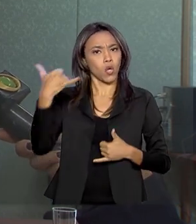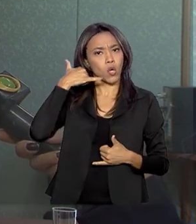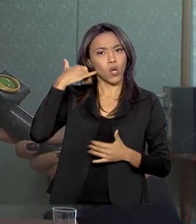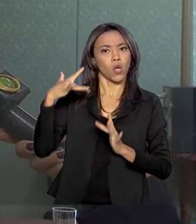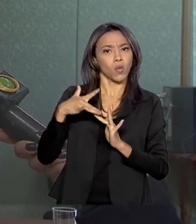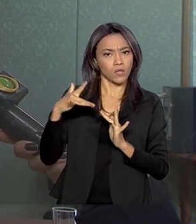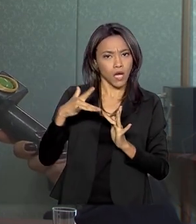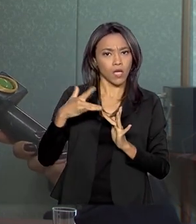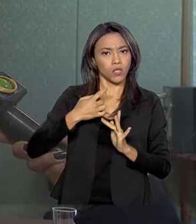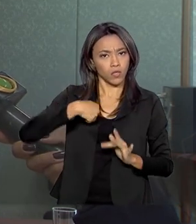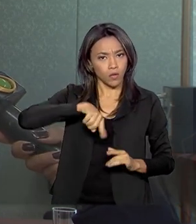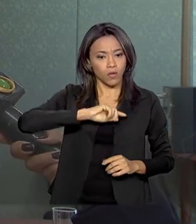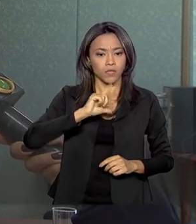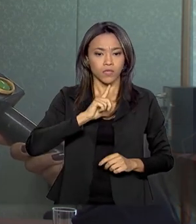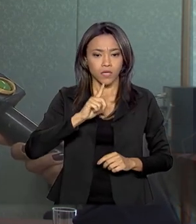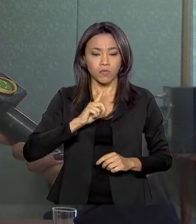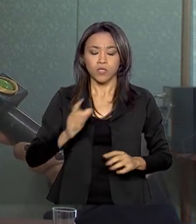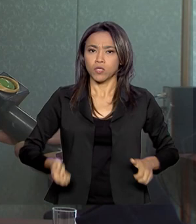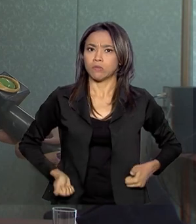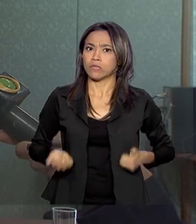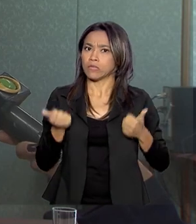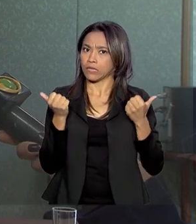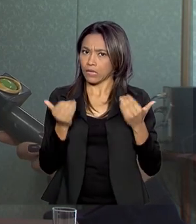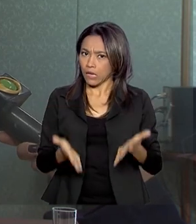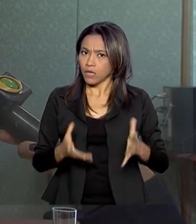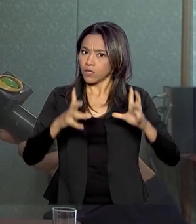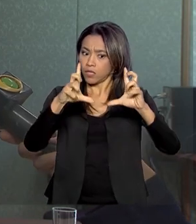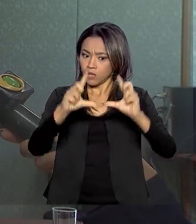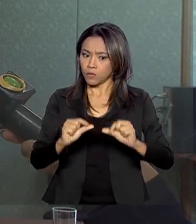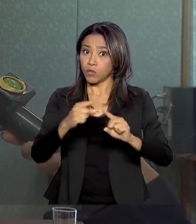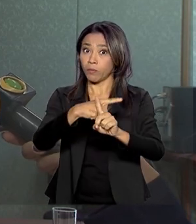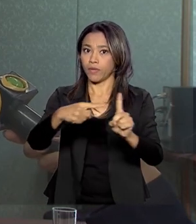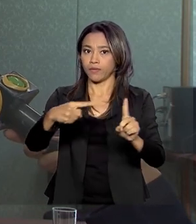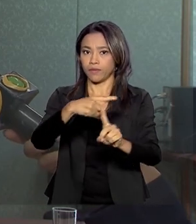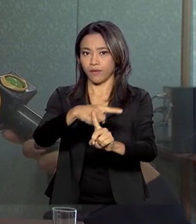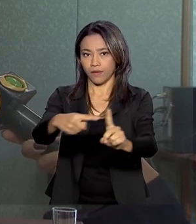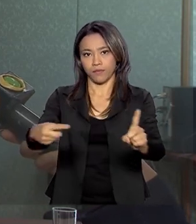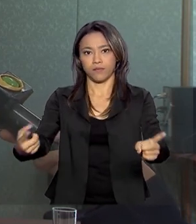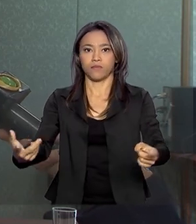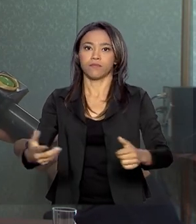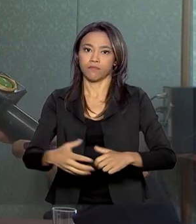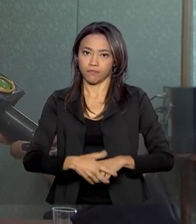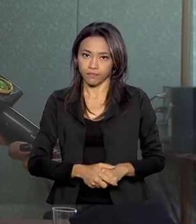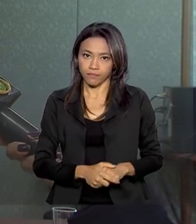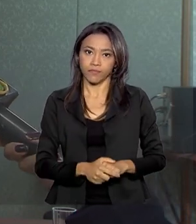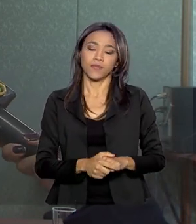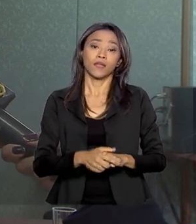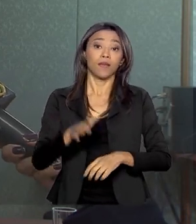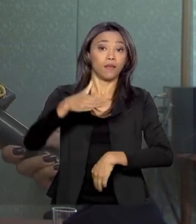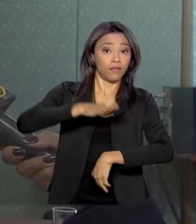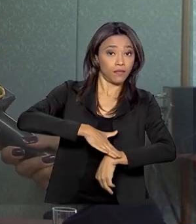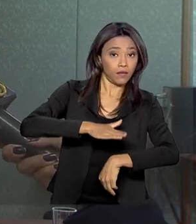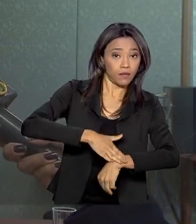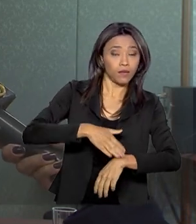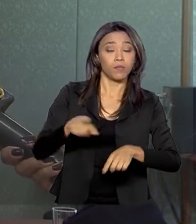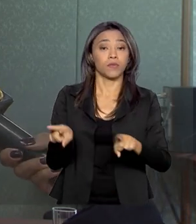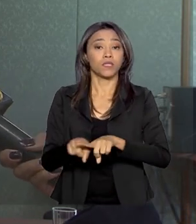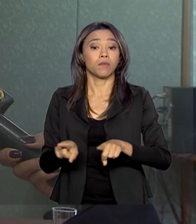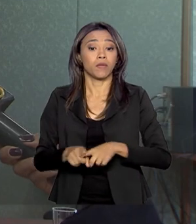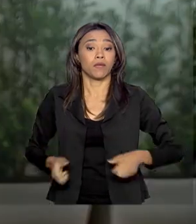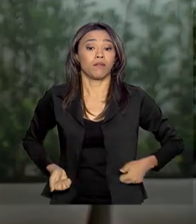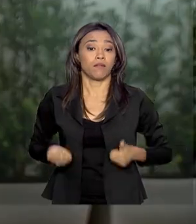contato com o usuário, de que os custos reduziram no mínimo pela metade, no mínimo pela metade, tanto em tempo quanto em